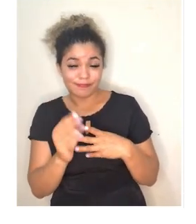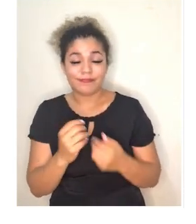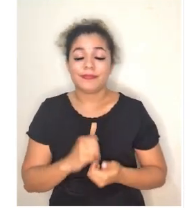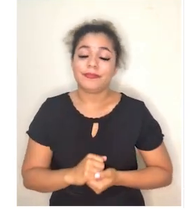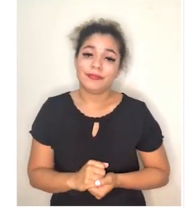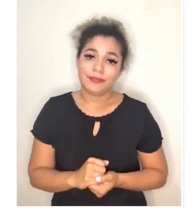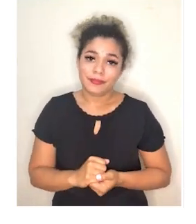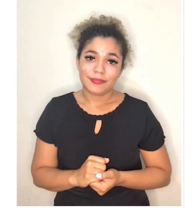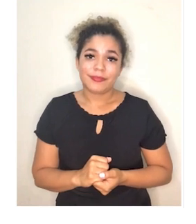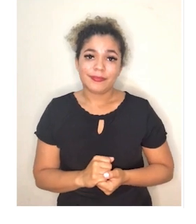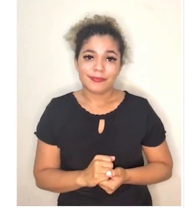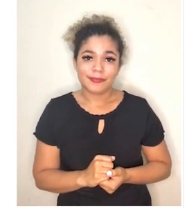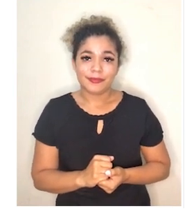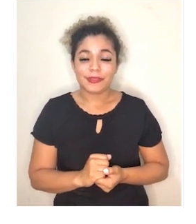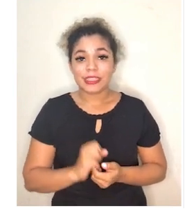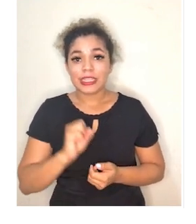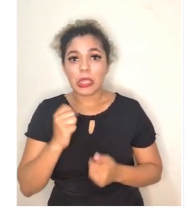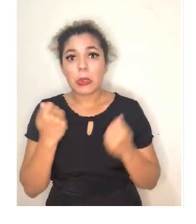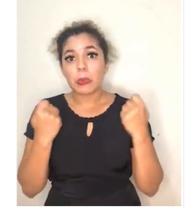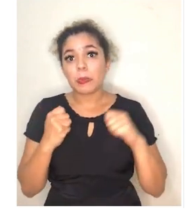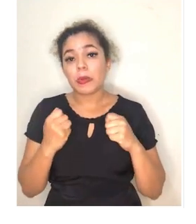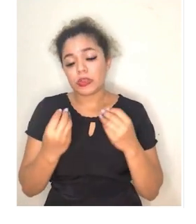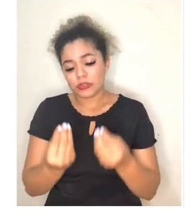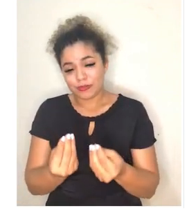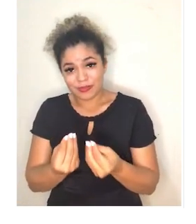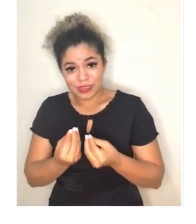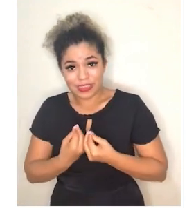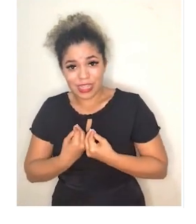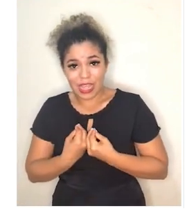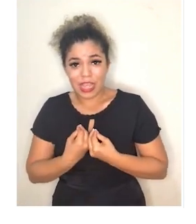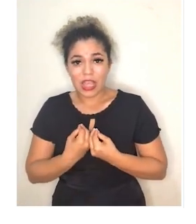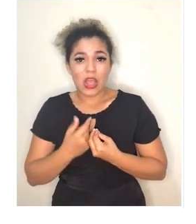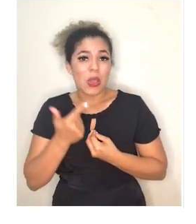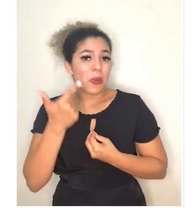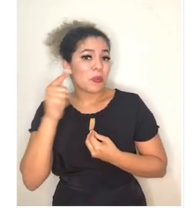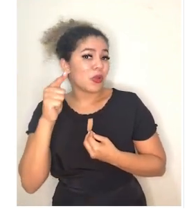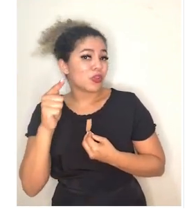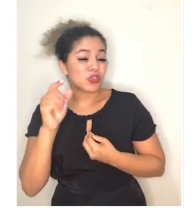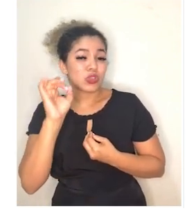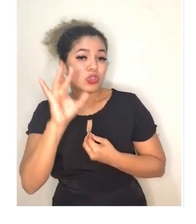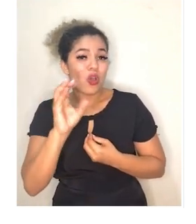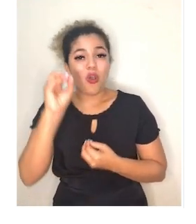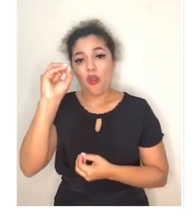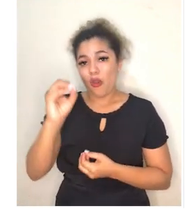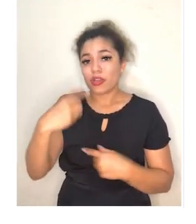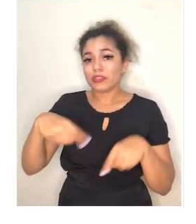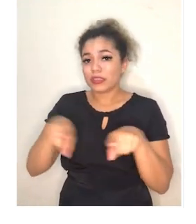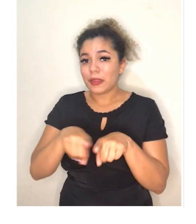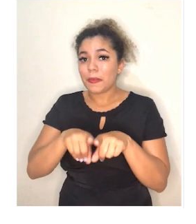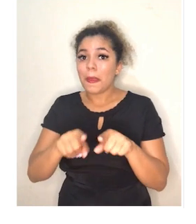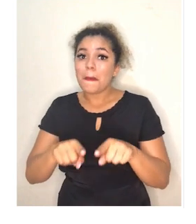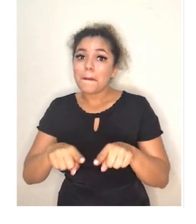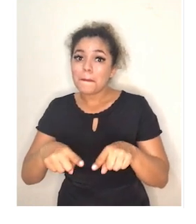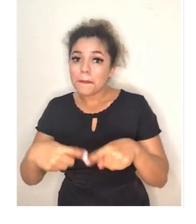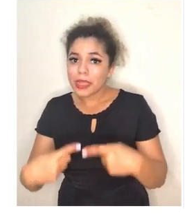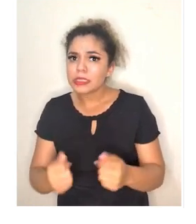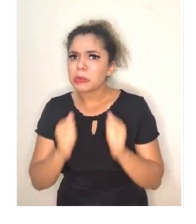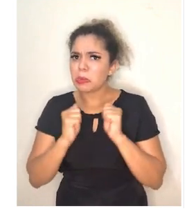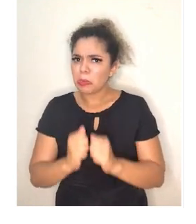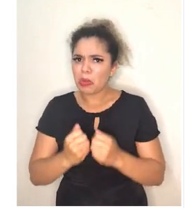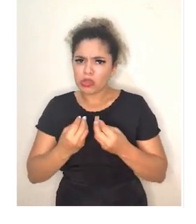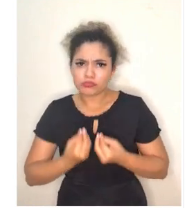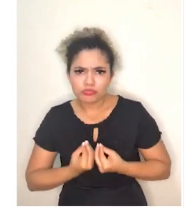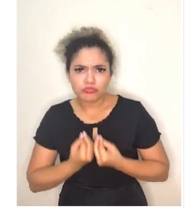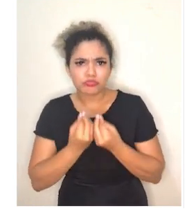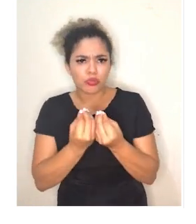a anti-B. E só pode receber de outros sangues tipo O. No entanto, é considerado o